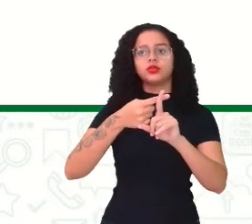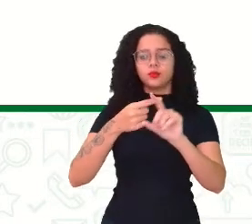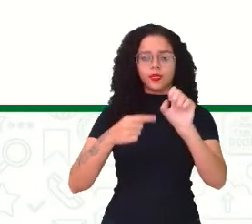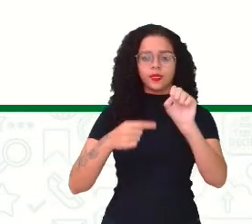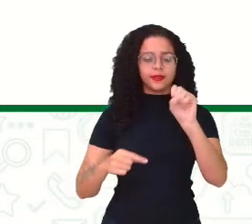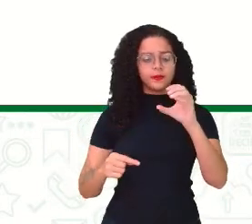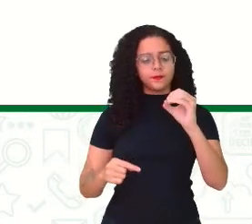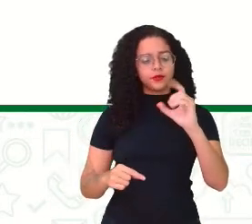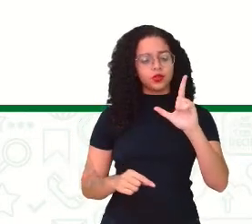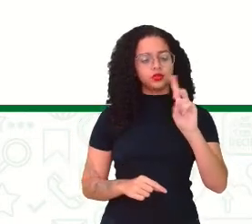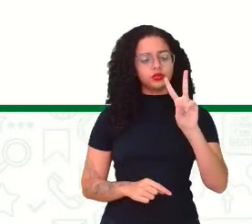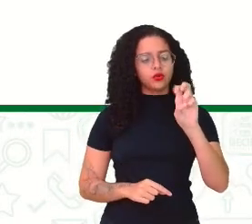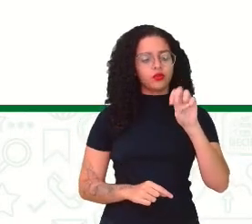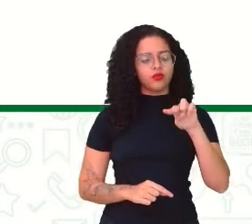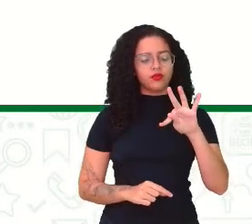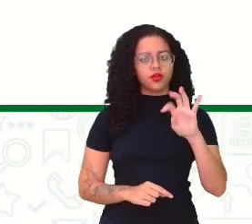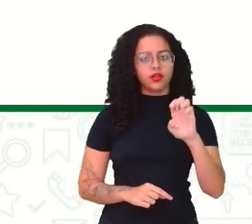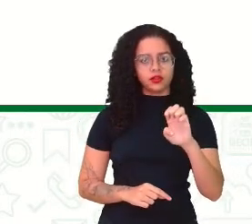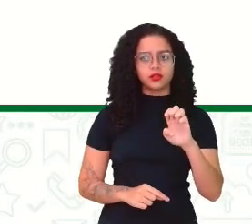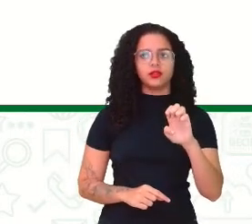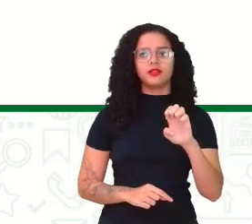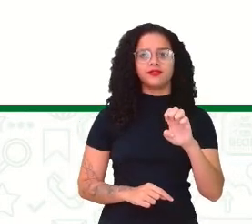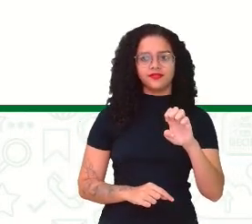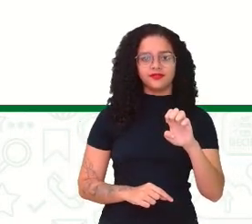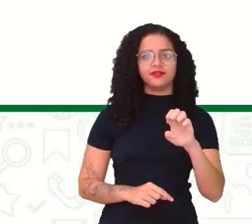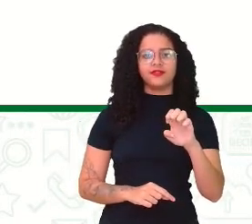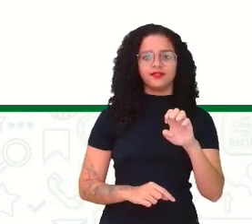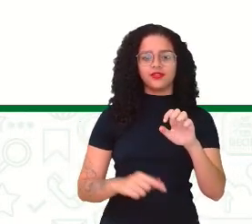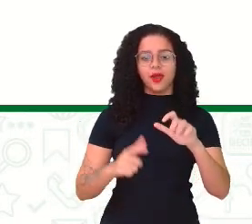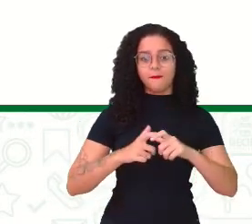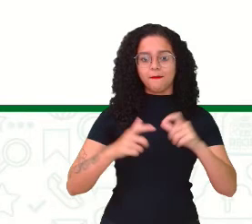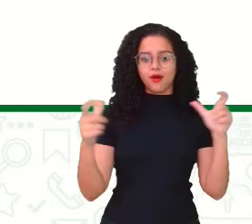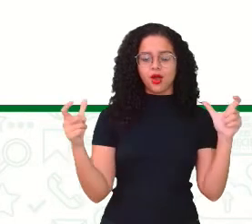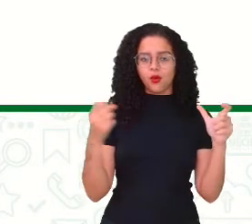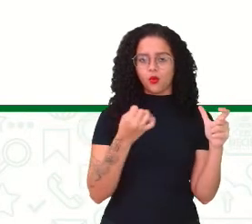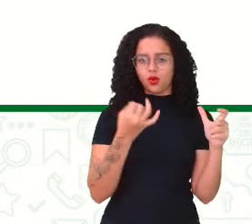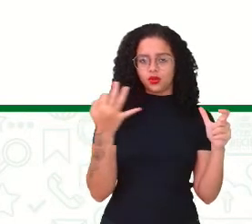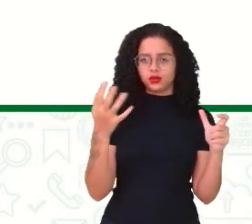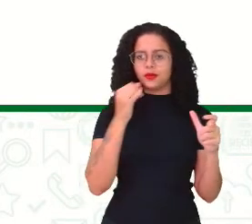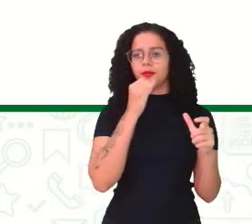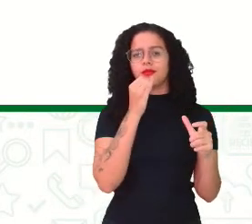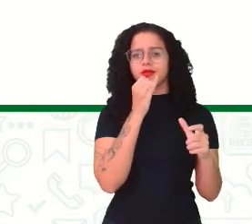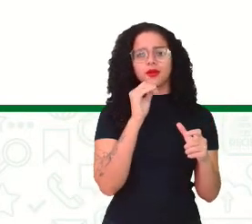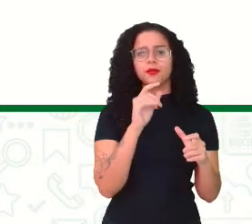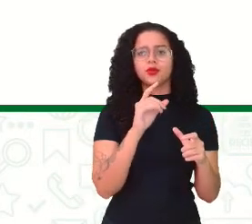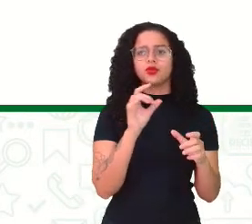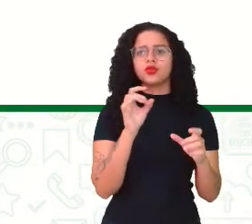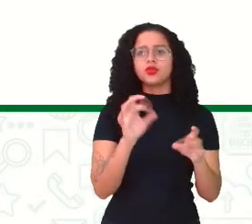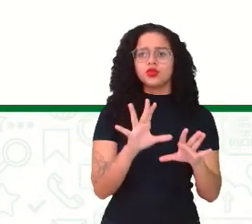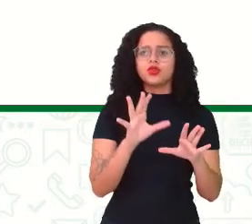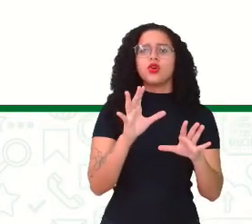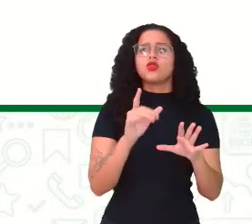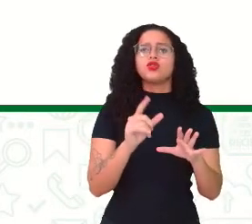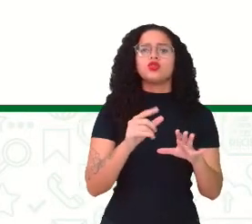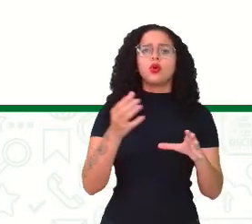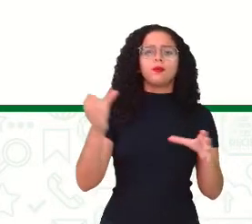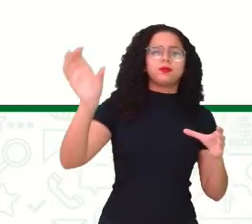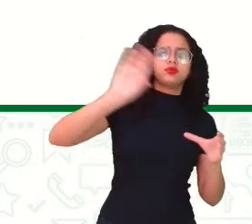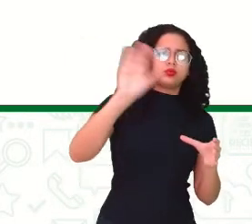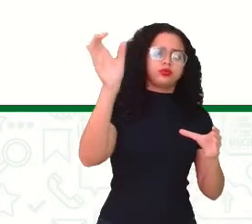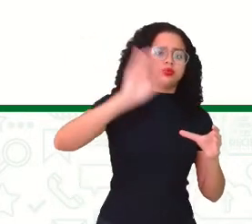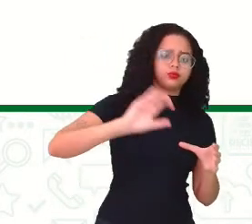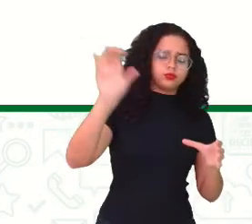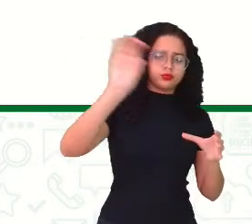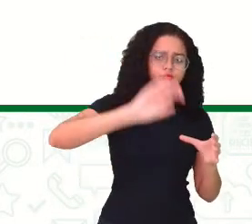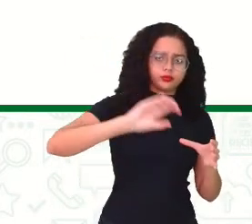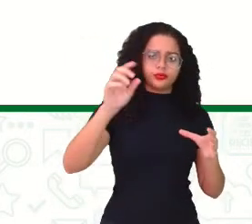material que está presente em maior quantidade. Porque se a gente sair colocando soluto, soluto, soluto, vai ter